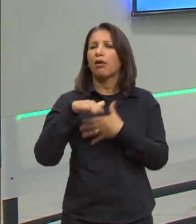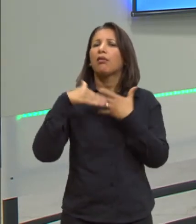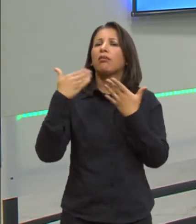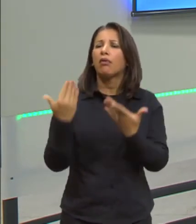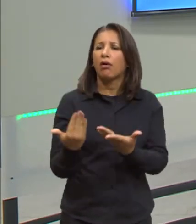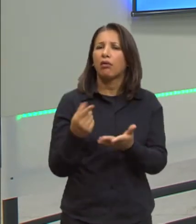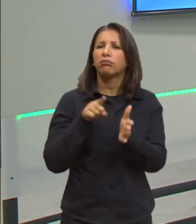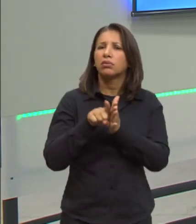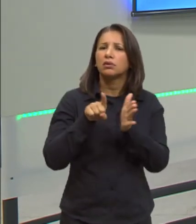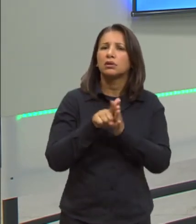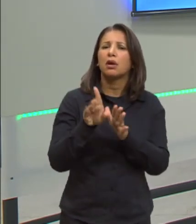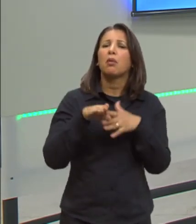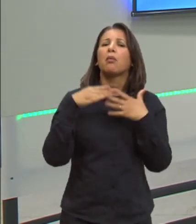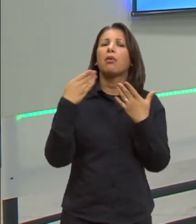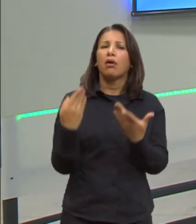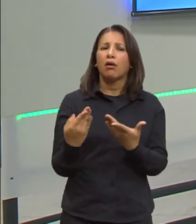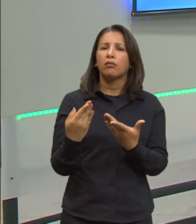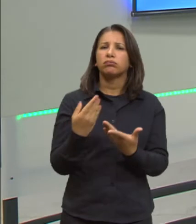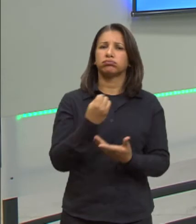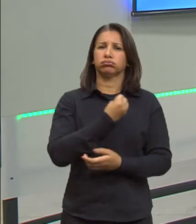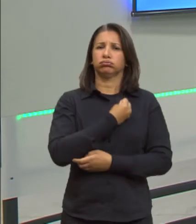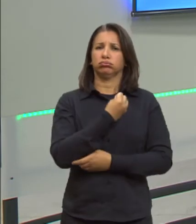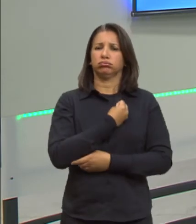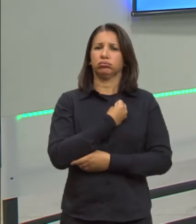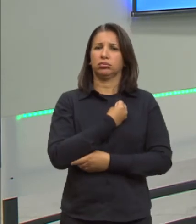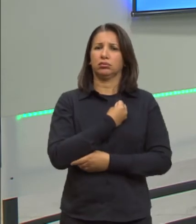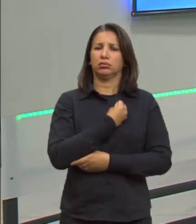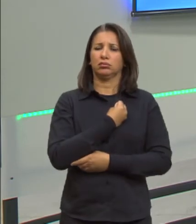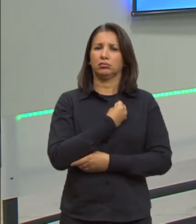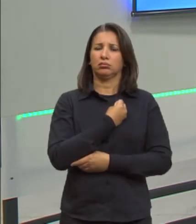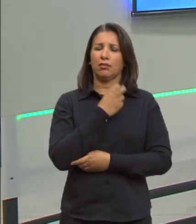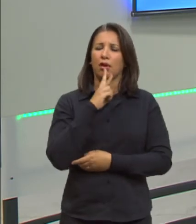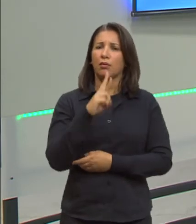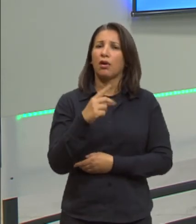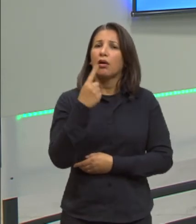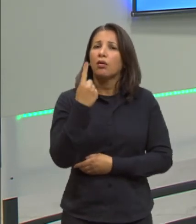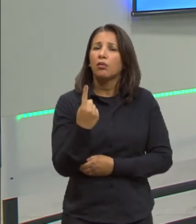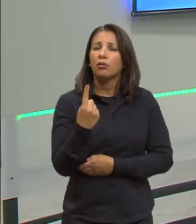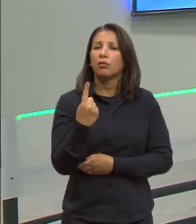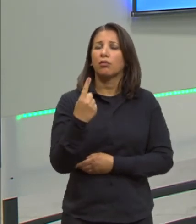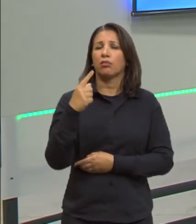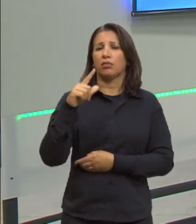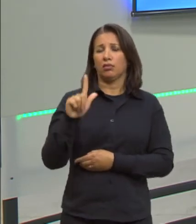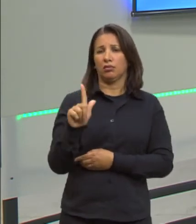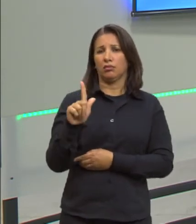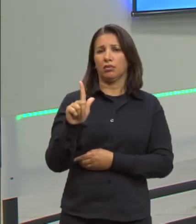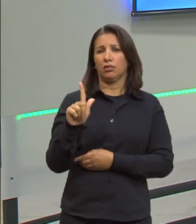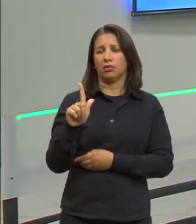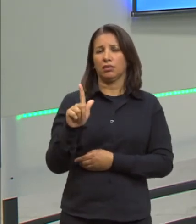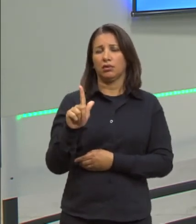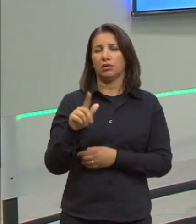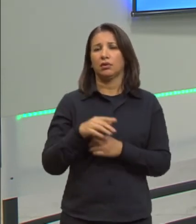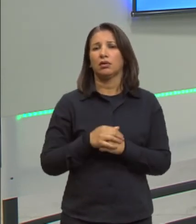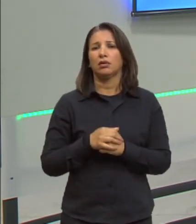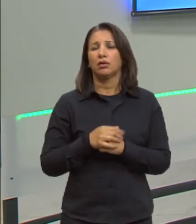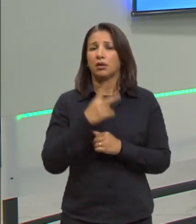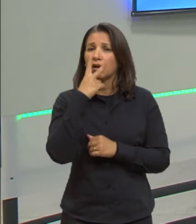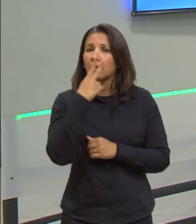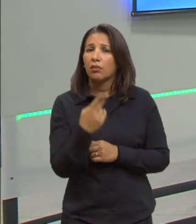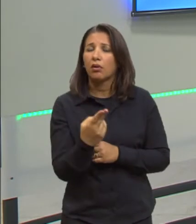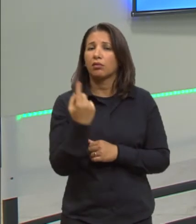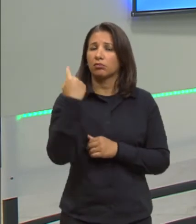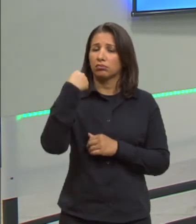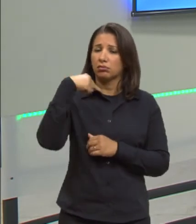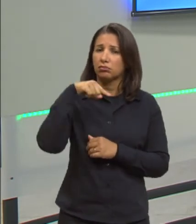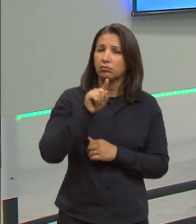qual vai ser o valor de densidade da água? 1. 1 grama por centímetro cúbico, que é igual a 1